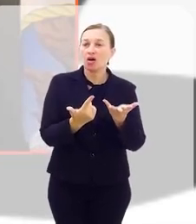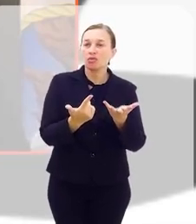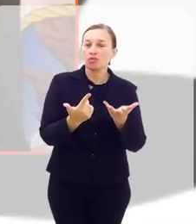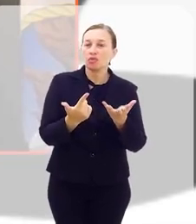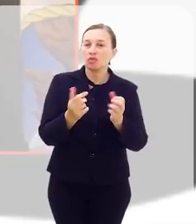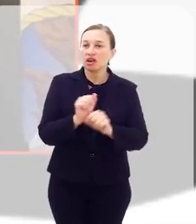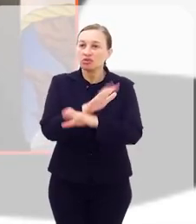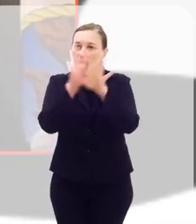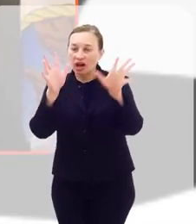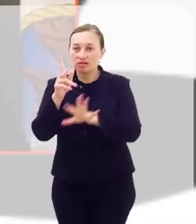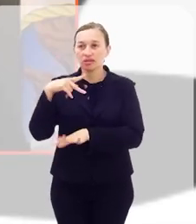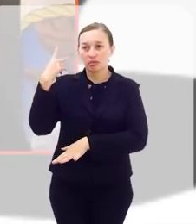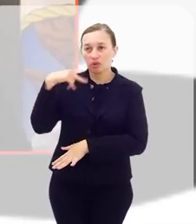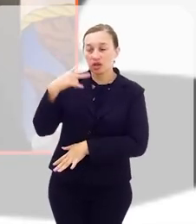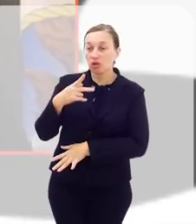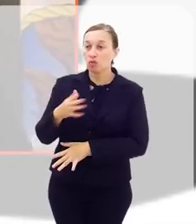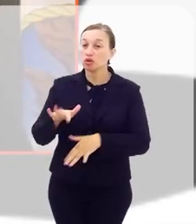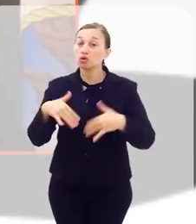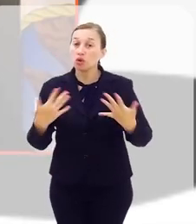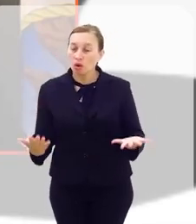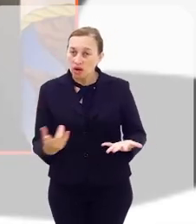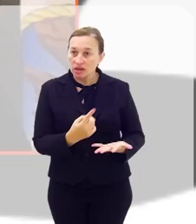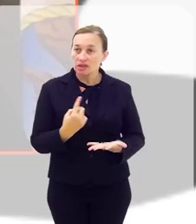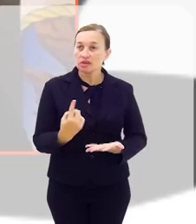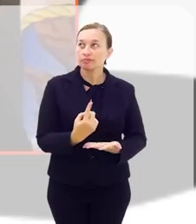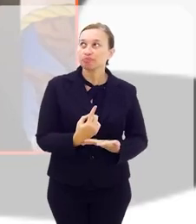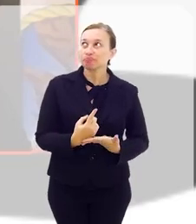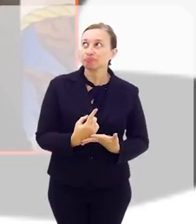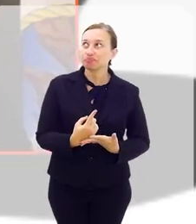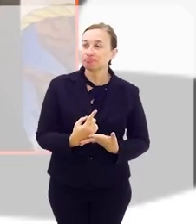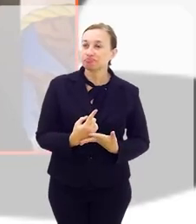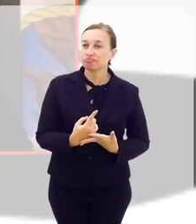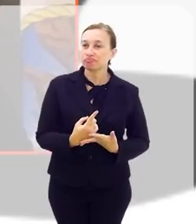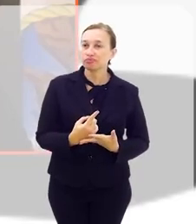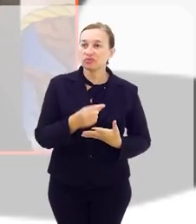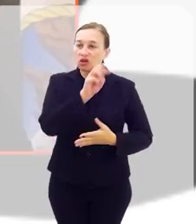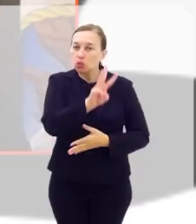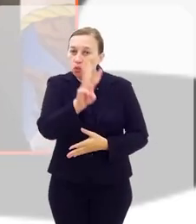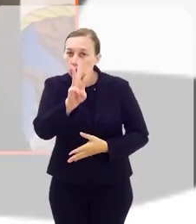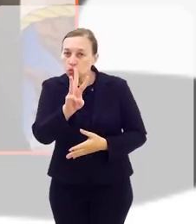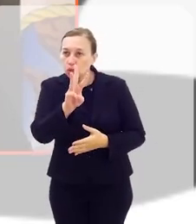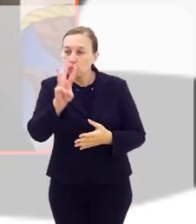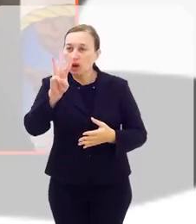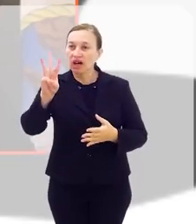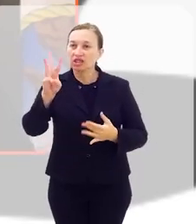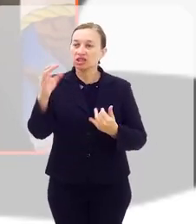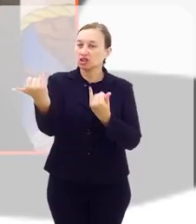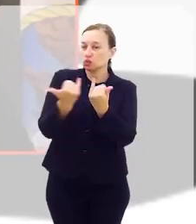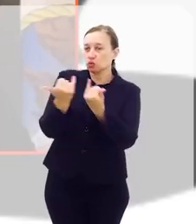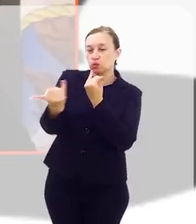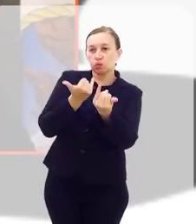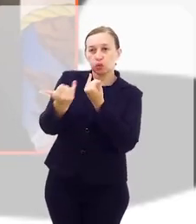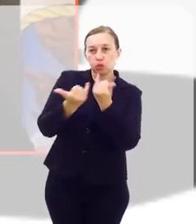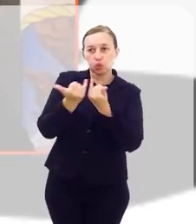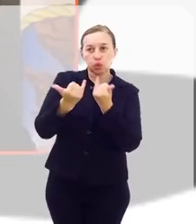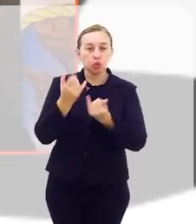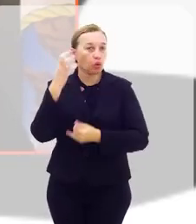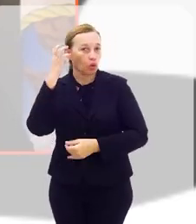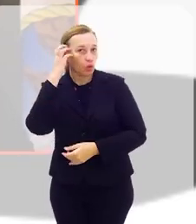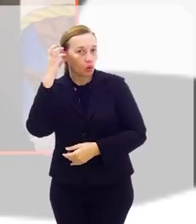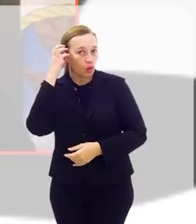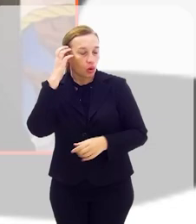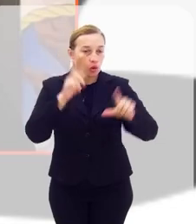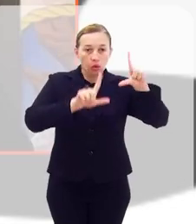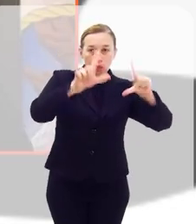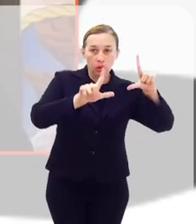da política. Quando nós abrimos os sites de notícias, ou ligamos o